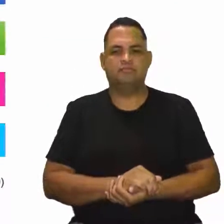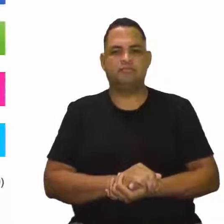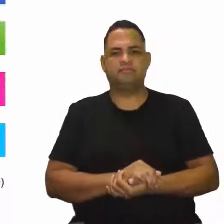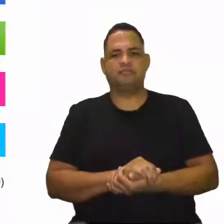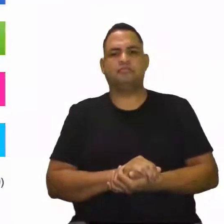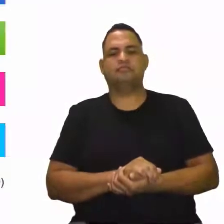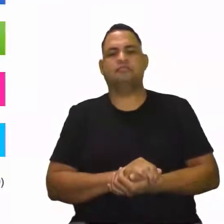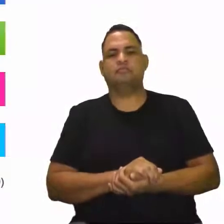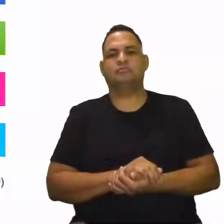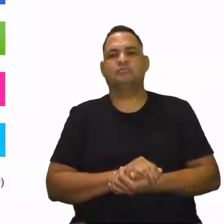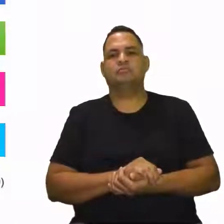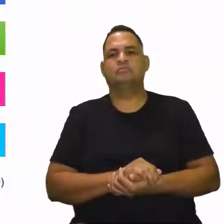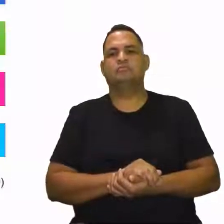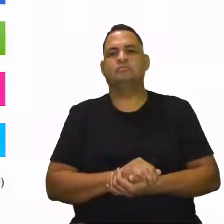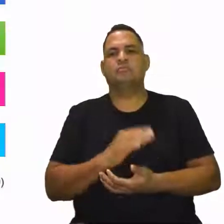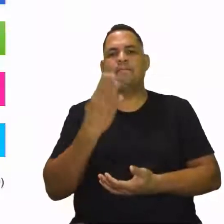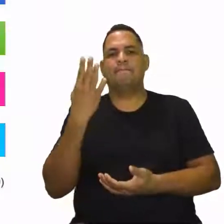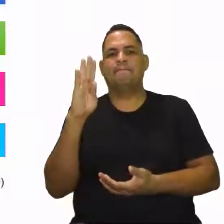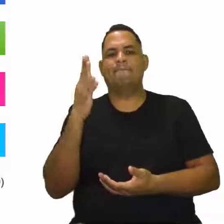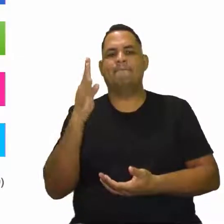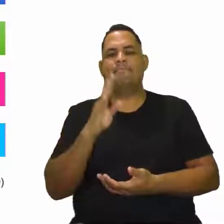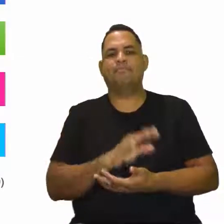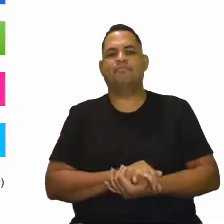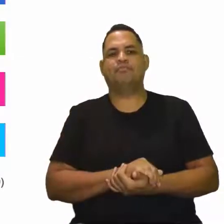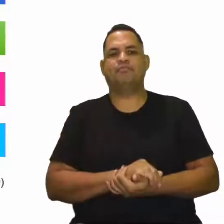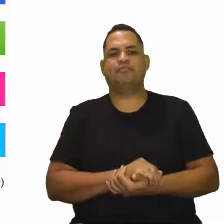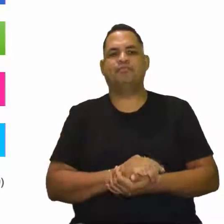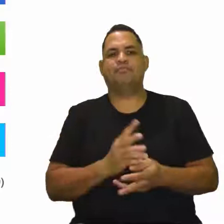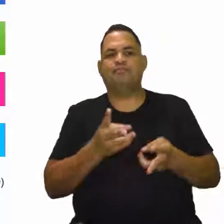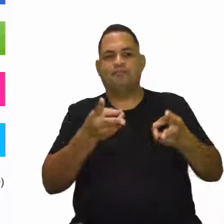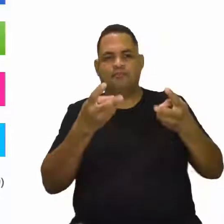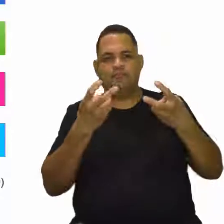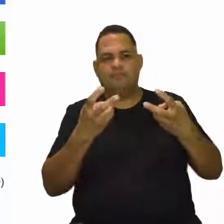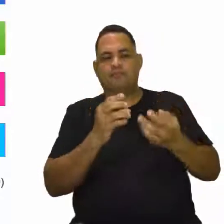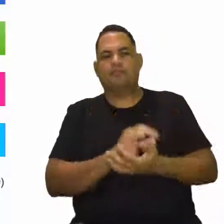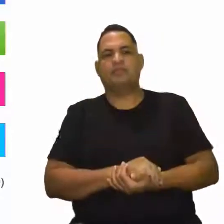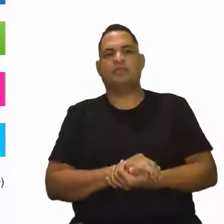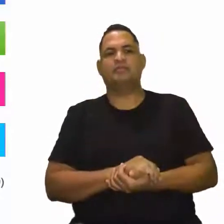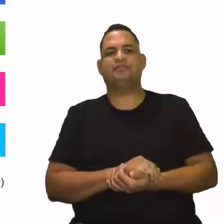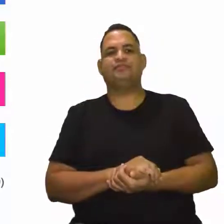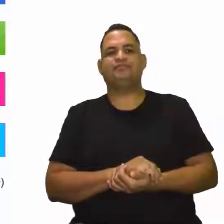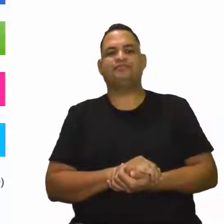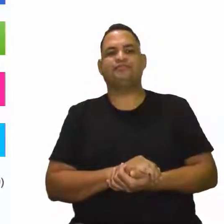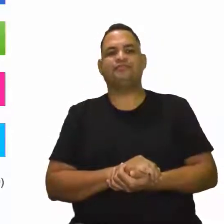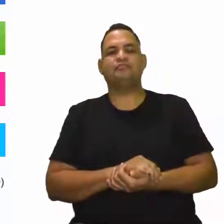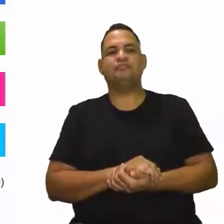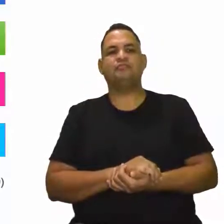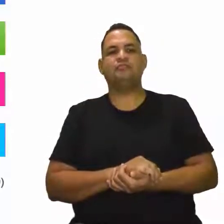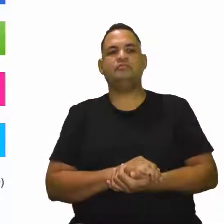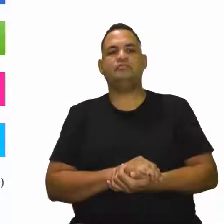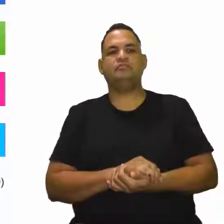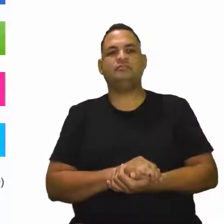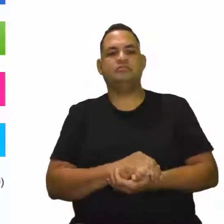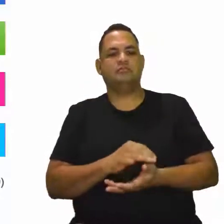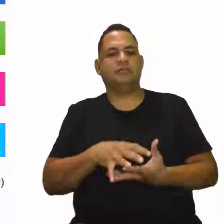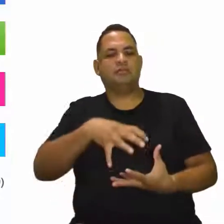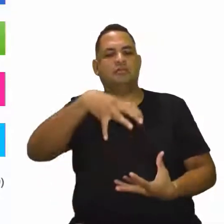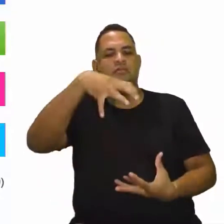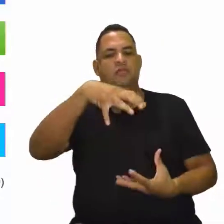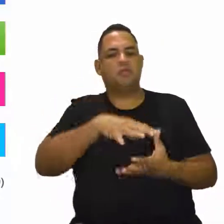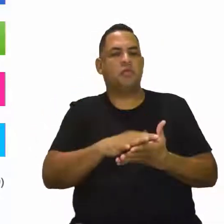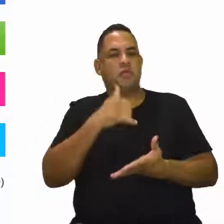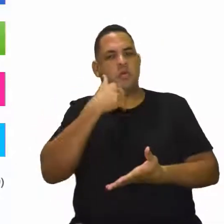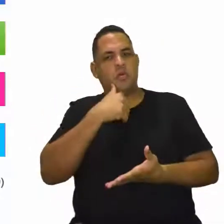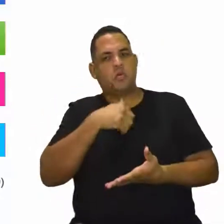Então, vamos lá para as biológicas. Então, percebam aí que vocês podem imaginar aí um idoso, uma idosa,